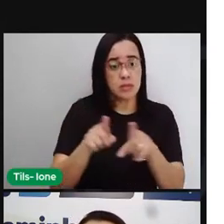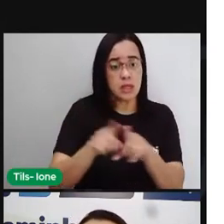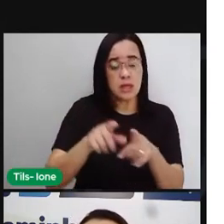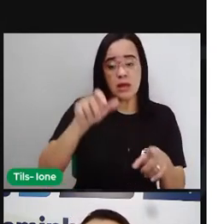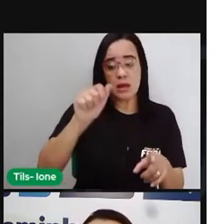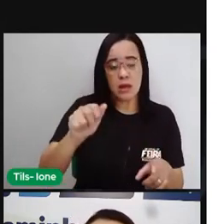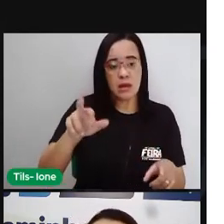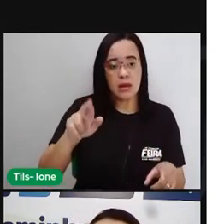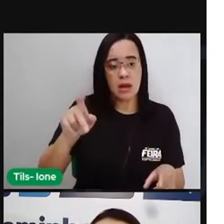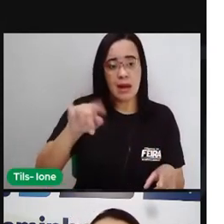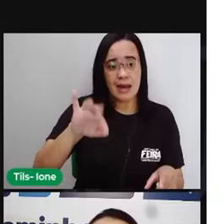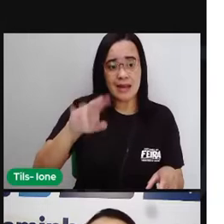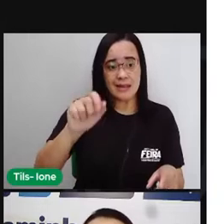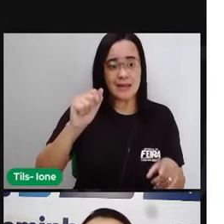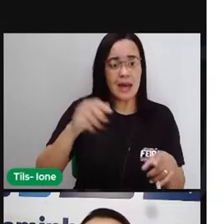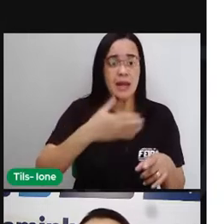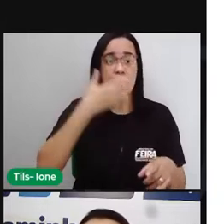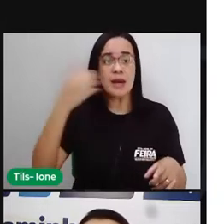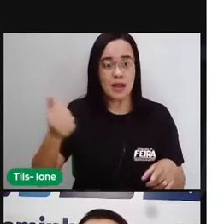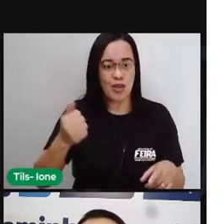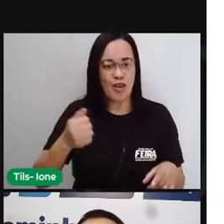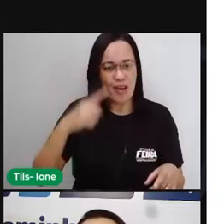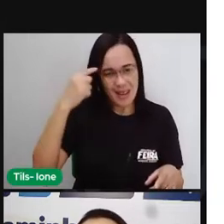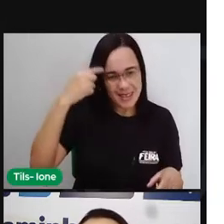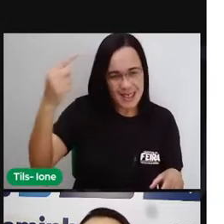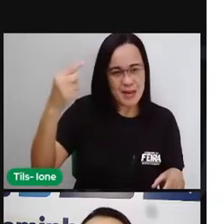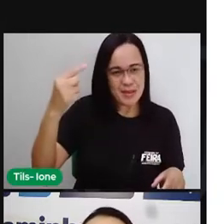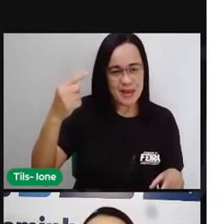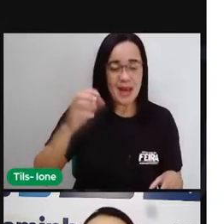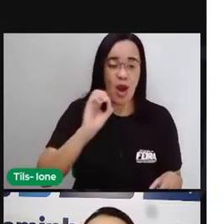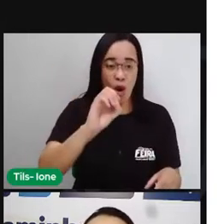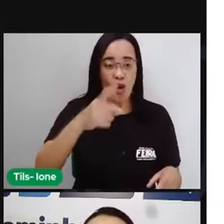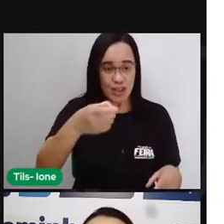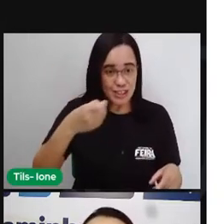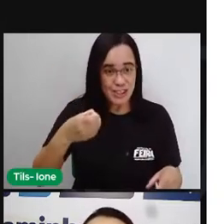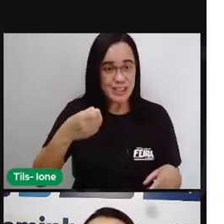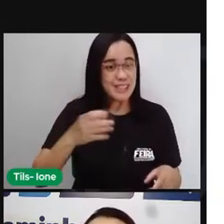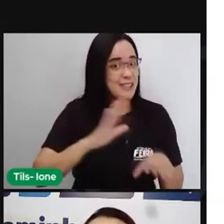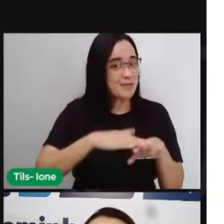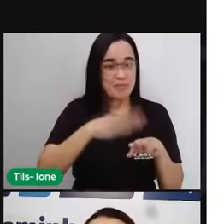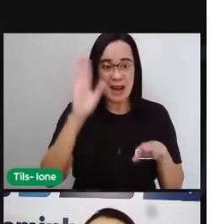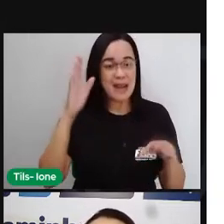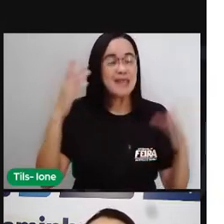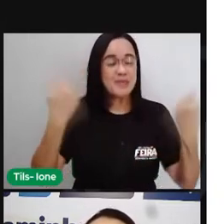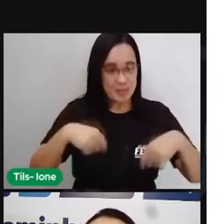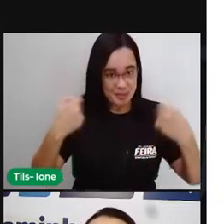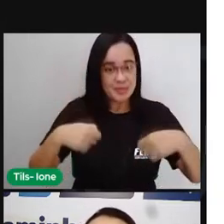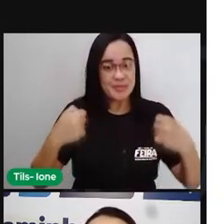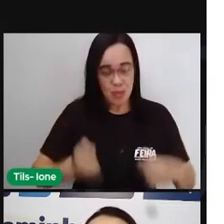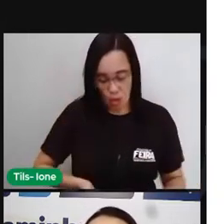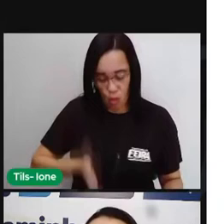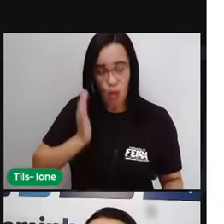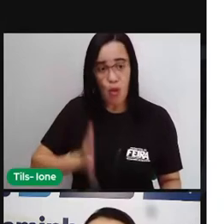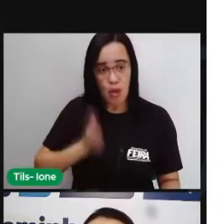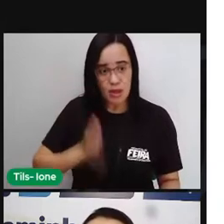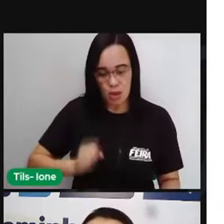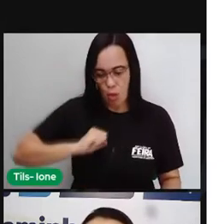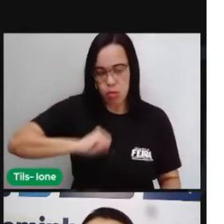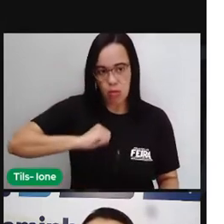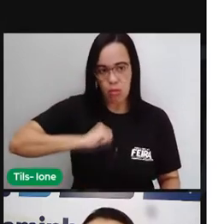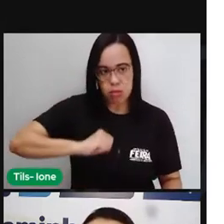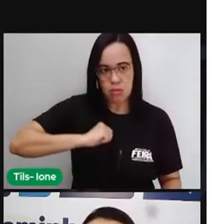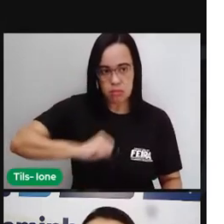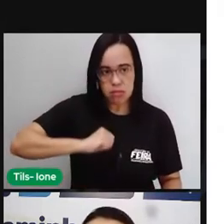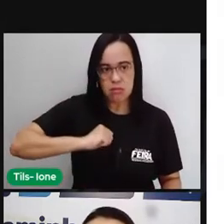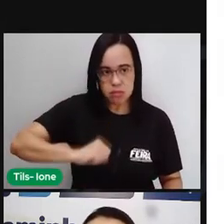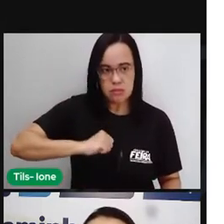o sangue arterial, que é o sangue aí rico em oxigênio. E o coração funcionando como uma bomba, né? Porque ele